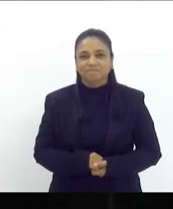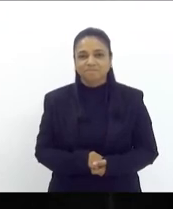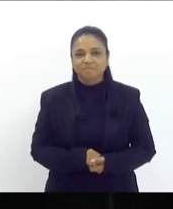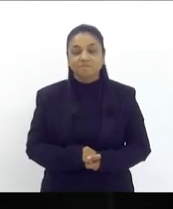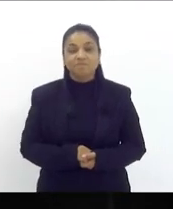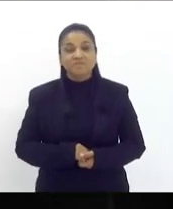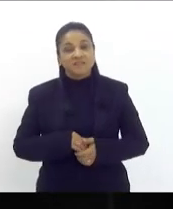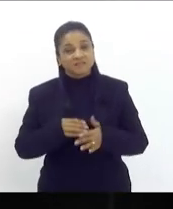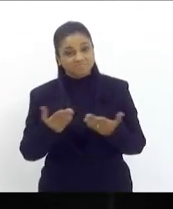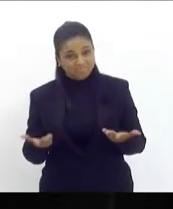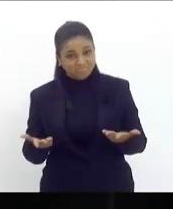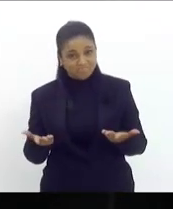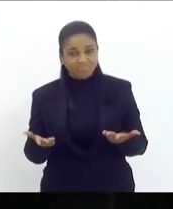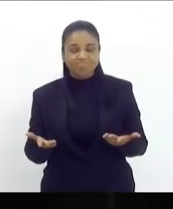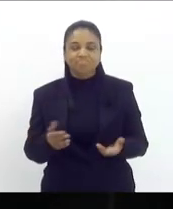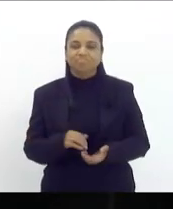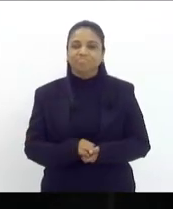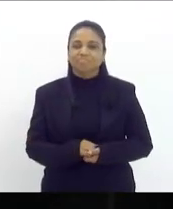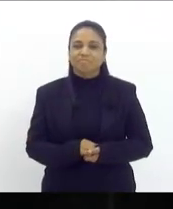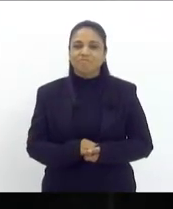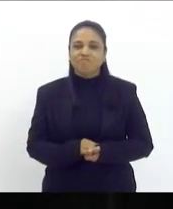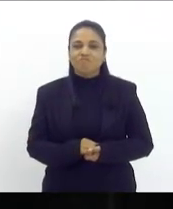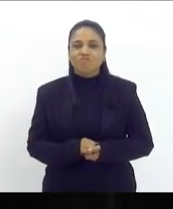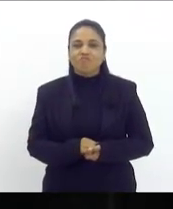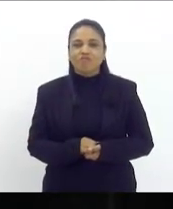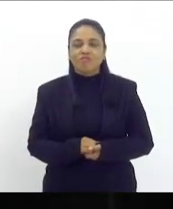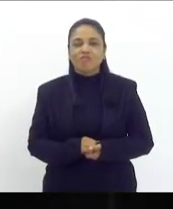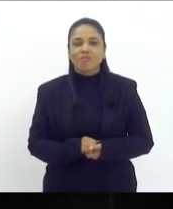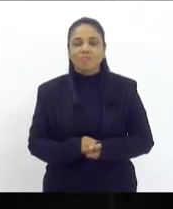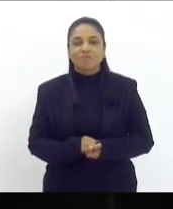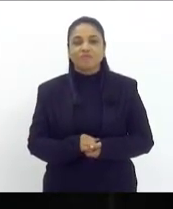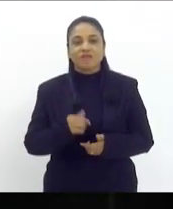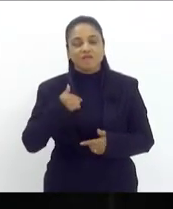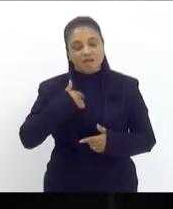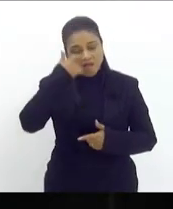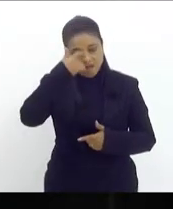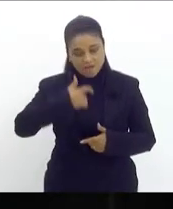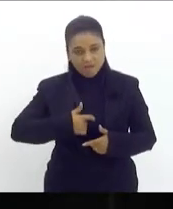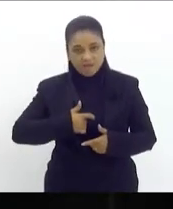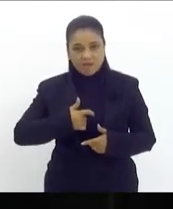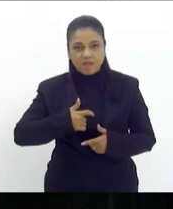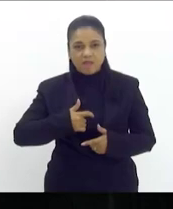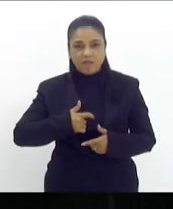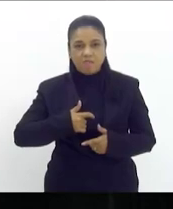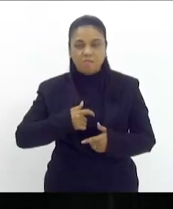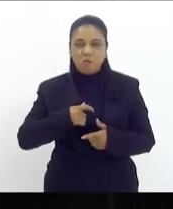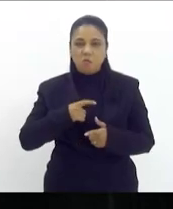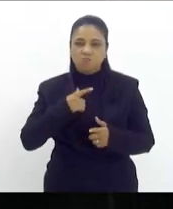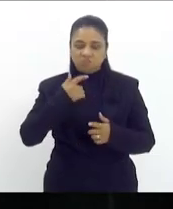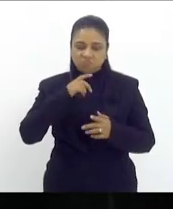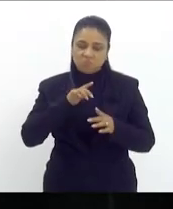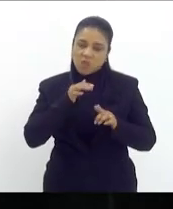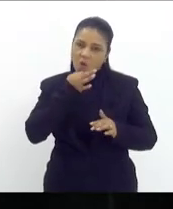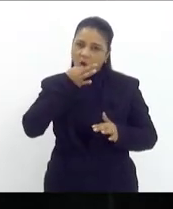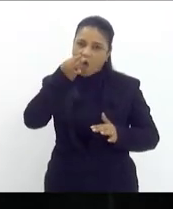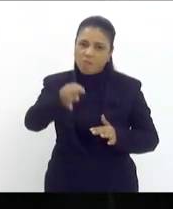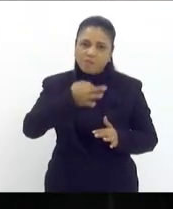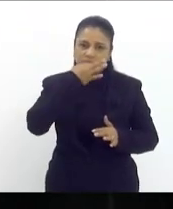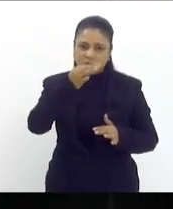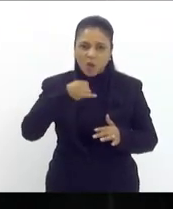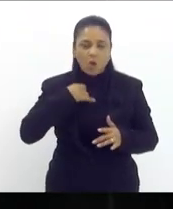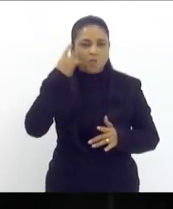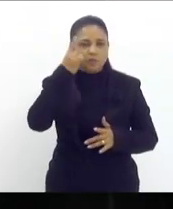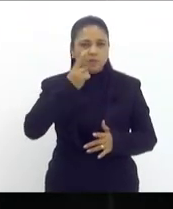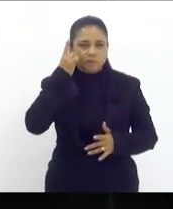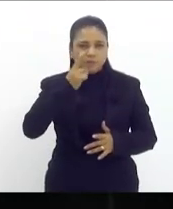então senhores fica aqui o meu absoluto repúdio enquanto deputado